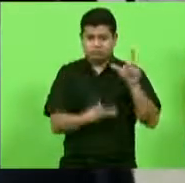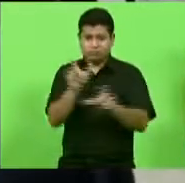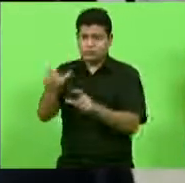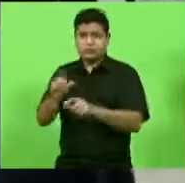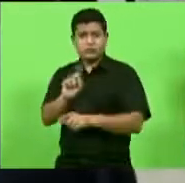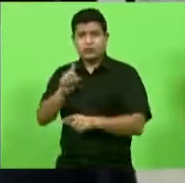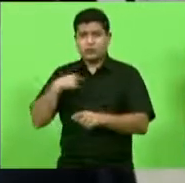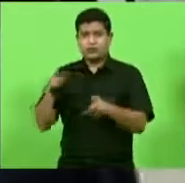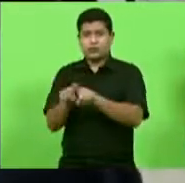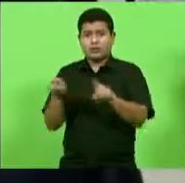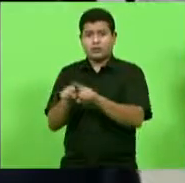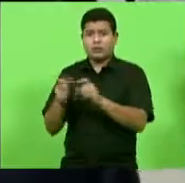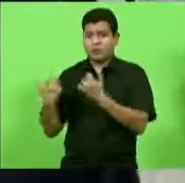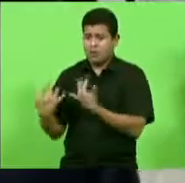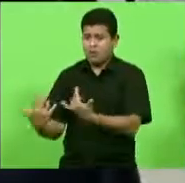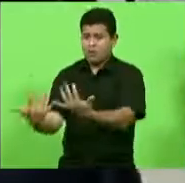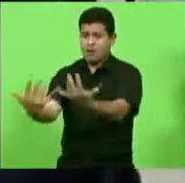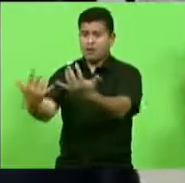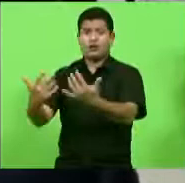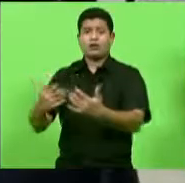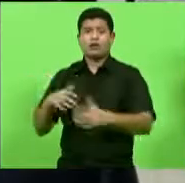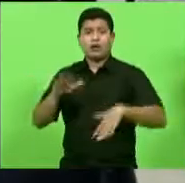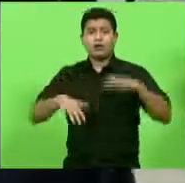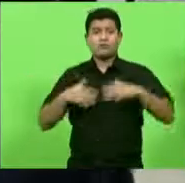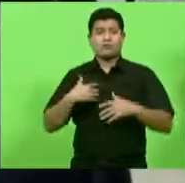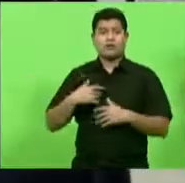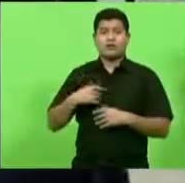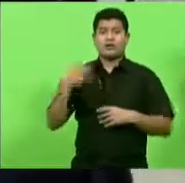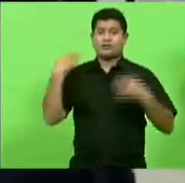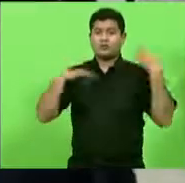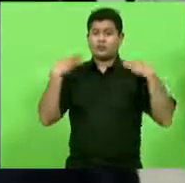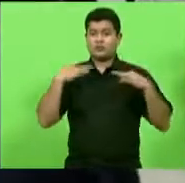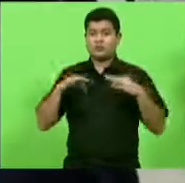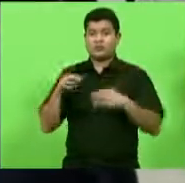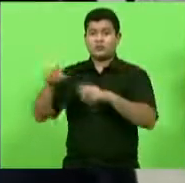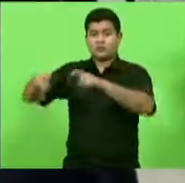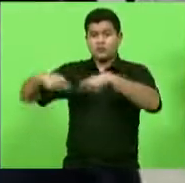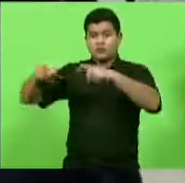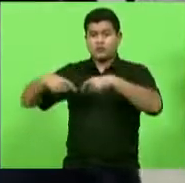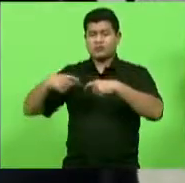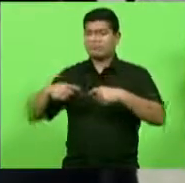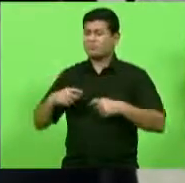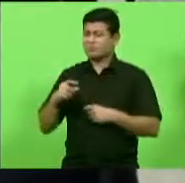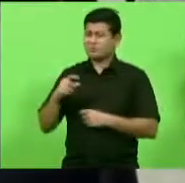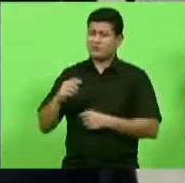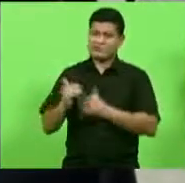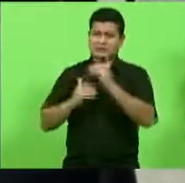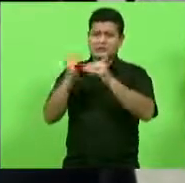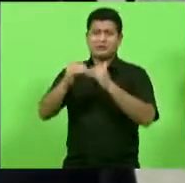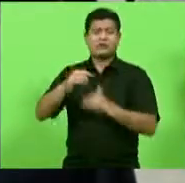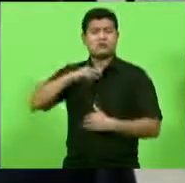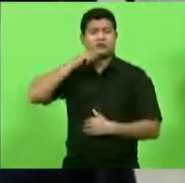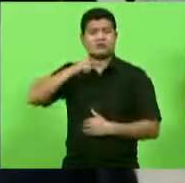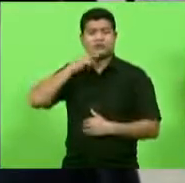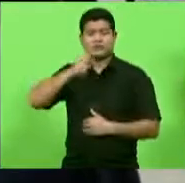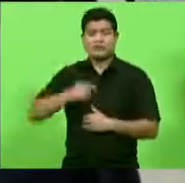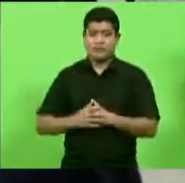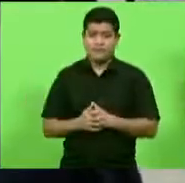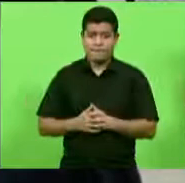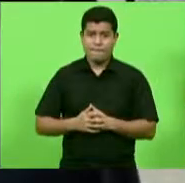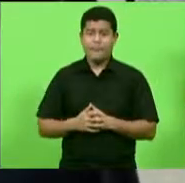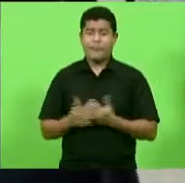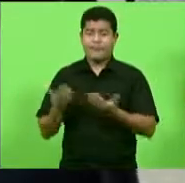problema sério no turismo rural no desenvolvimento do turismo rural essa essa praga ela afeta